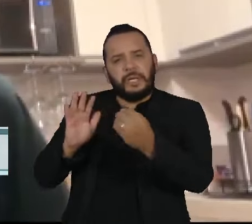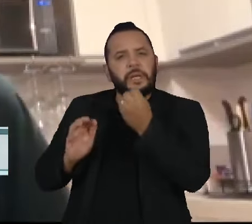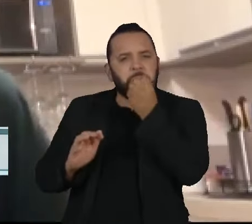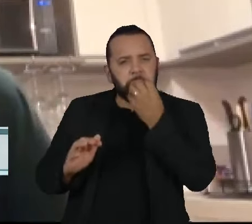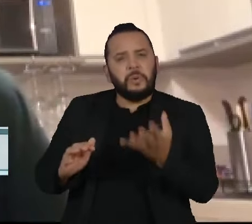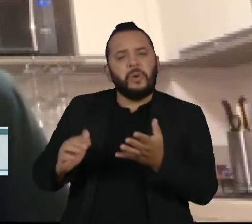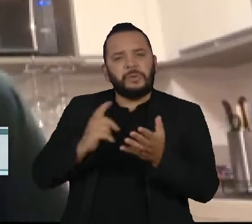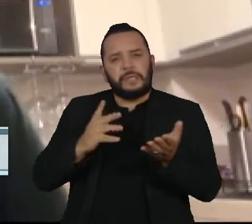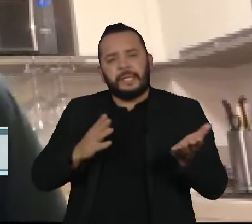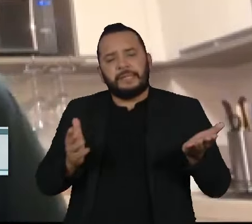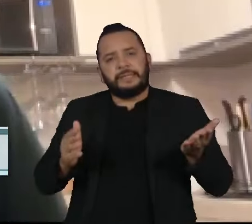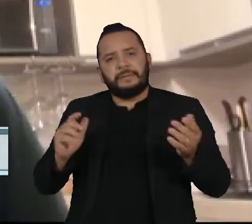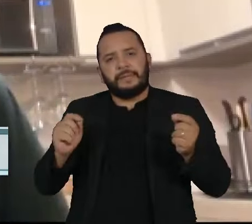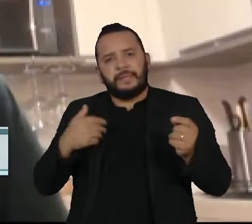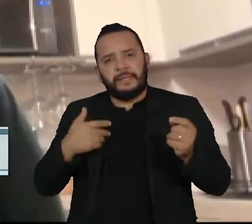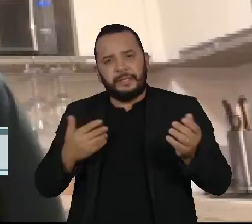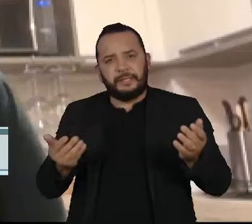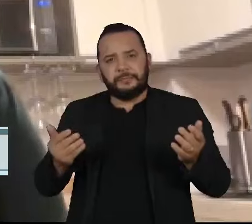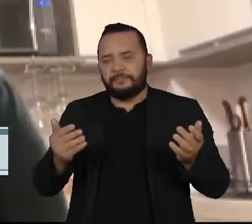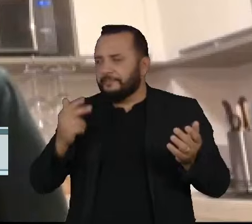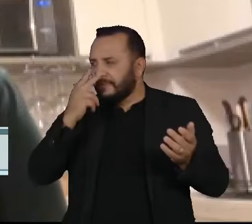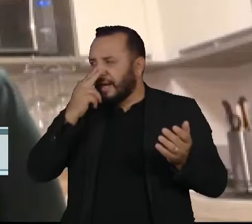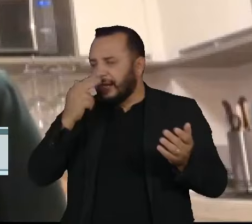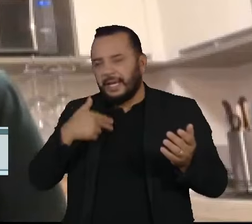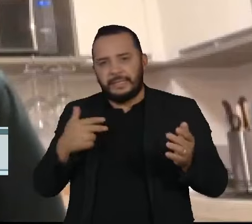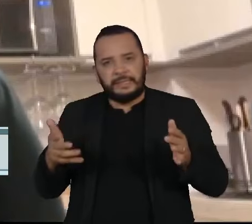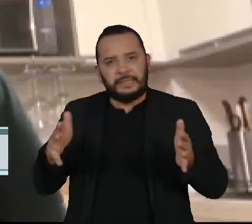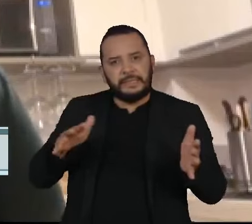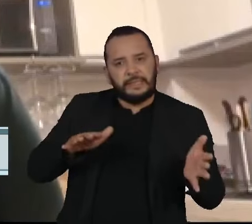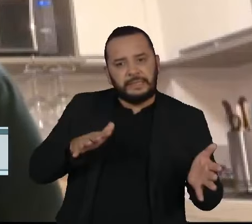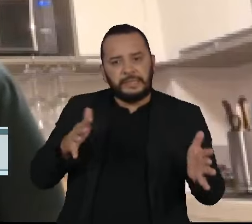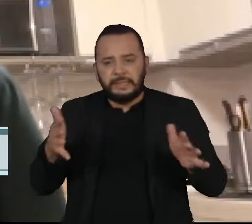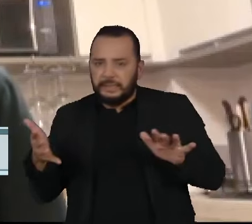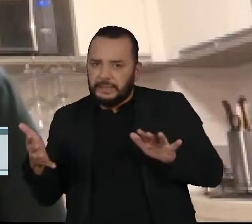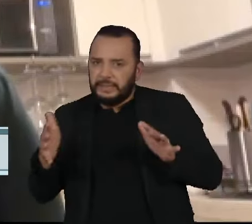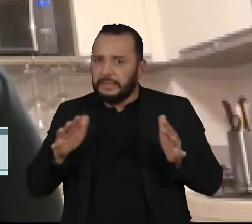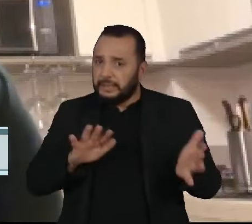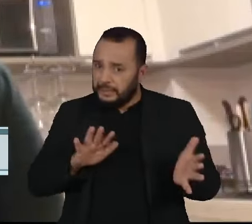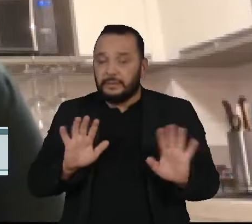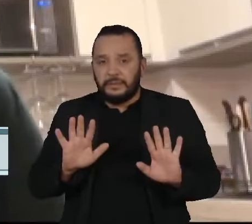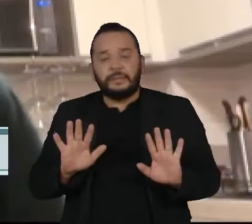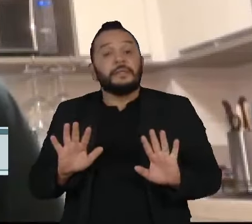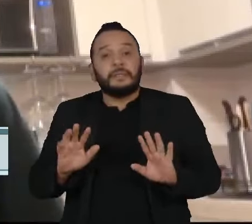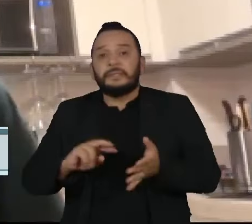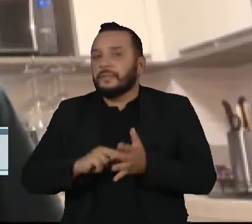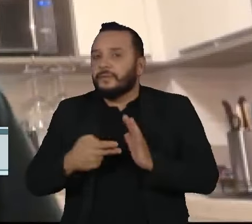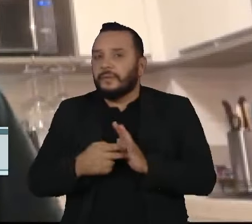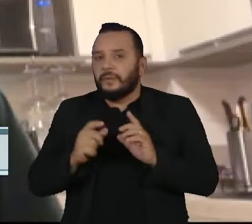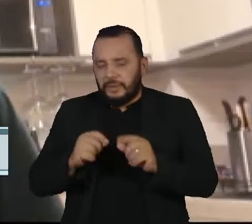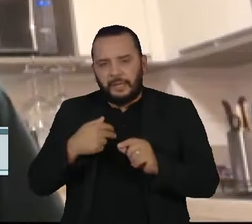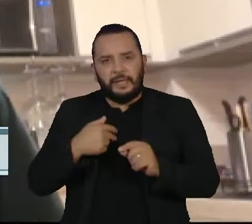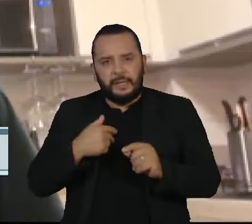chamada pele das fake news, que tentava introduzir na legislação brasileira esse modelo mais equilibrado.